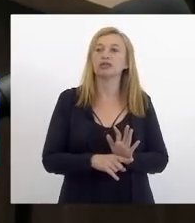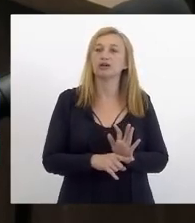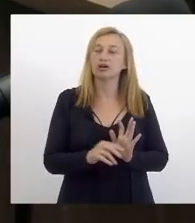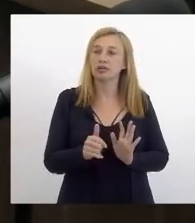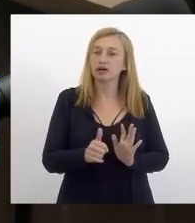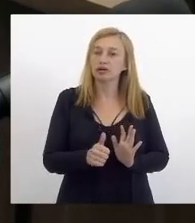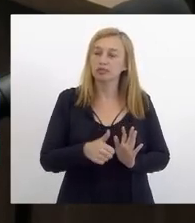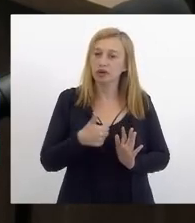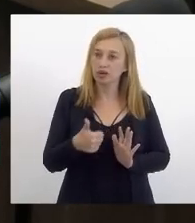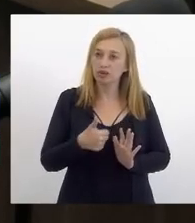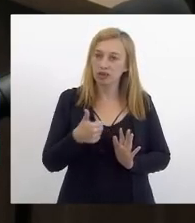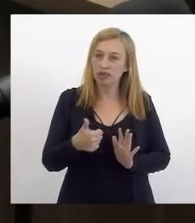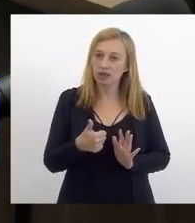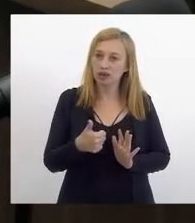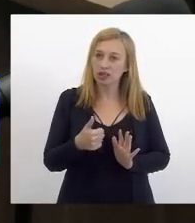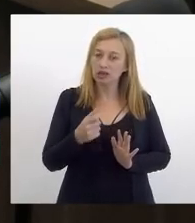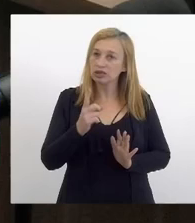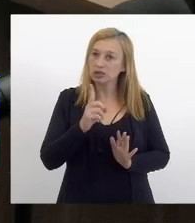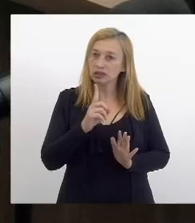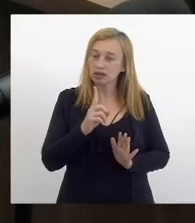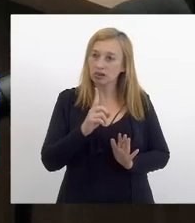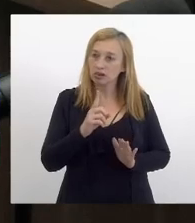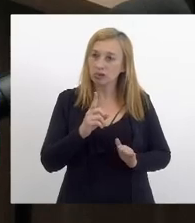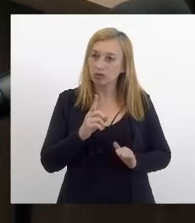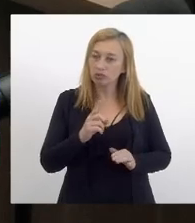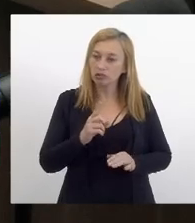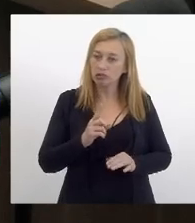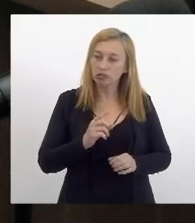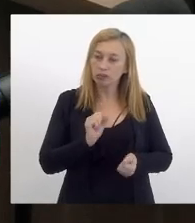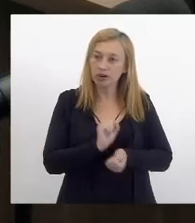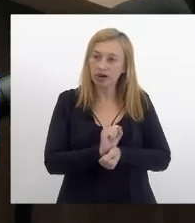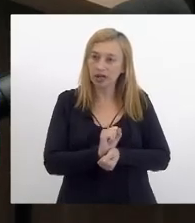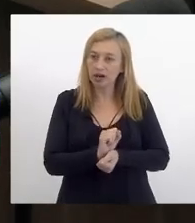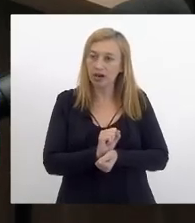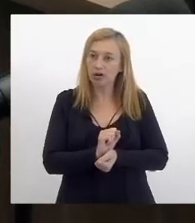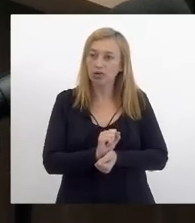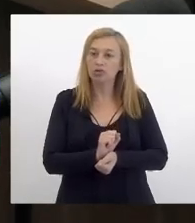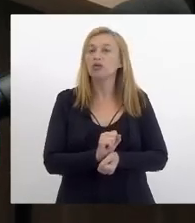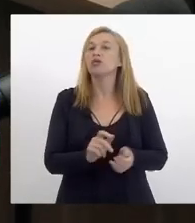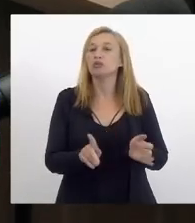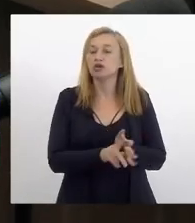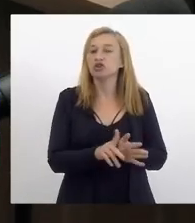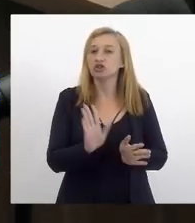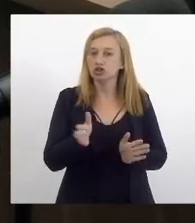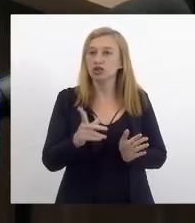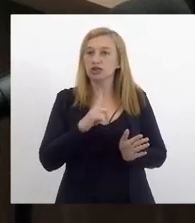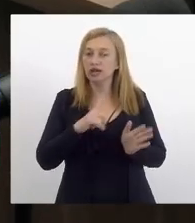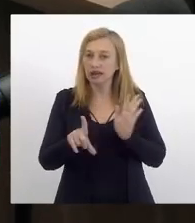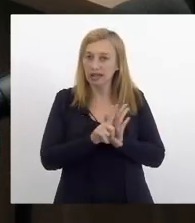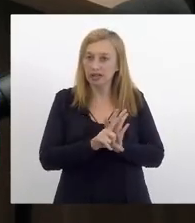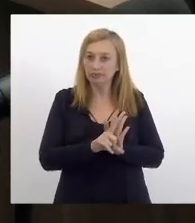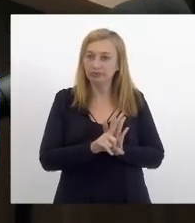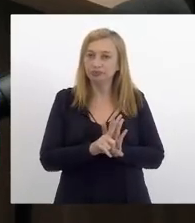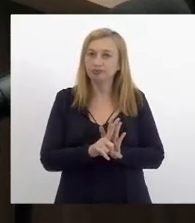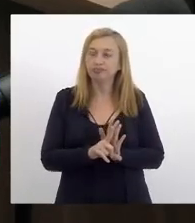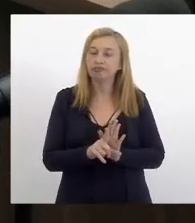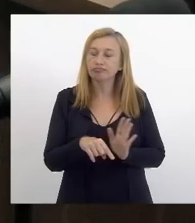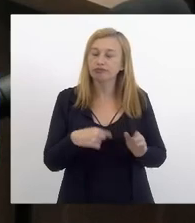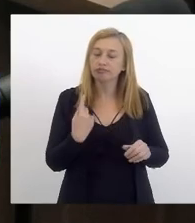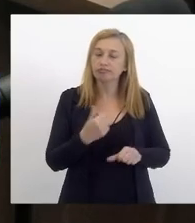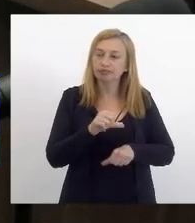dele não poder prosseguir ainda porque já existe uma lei que nós